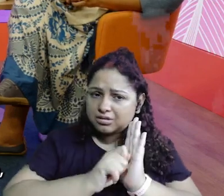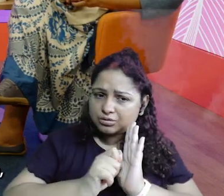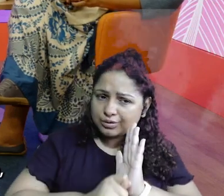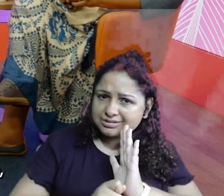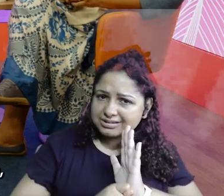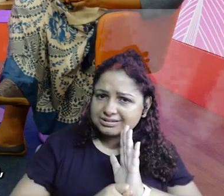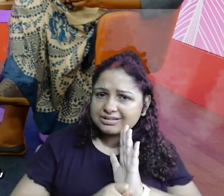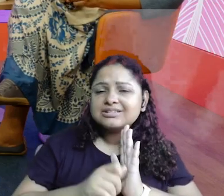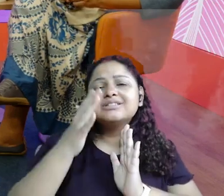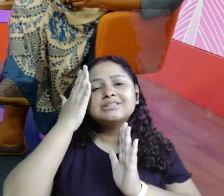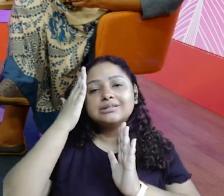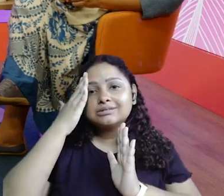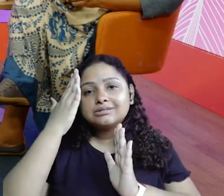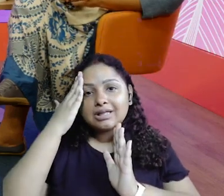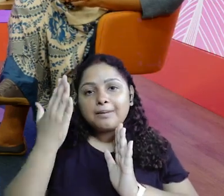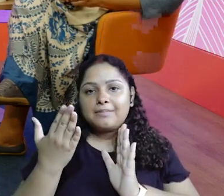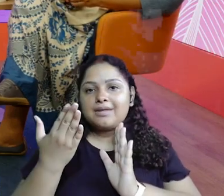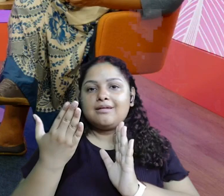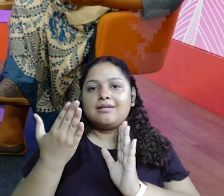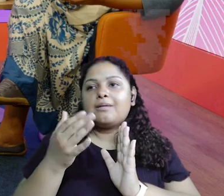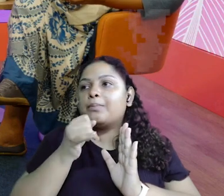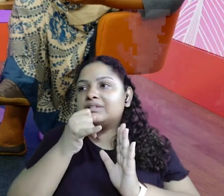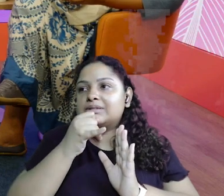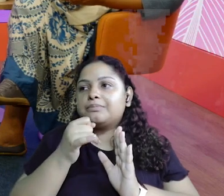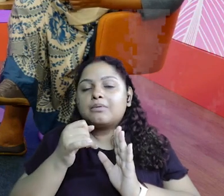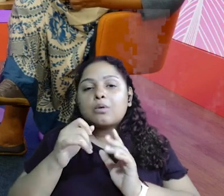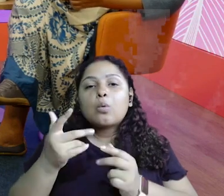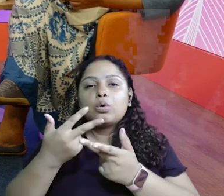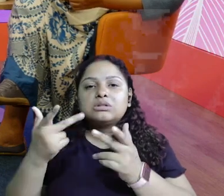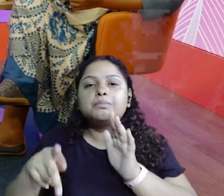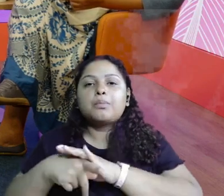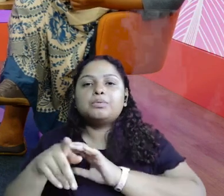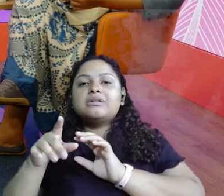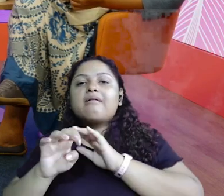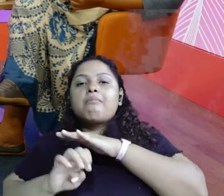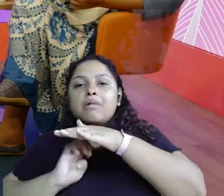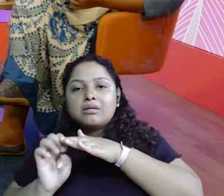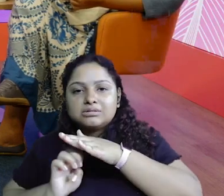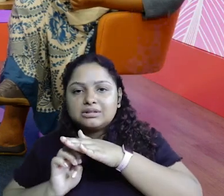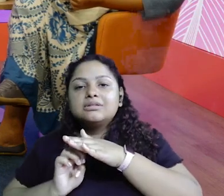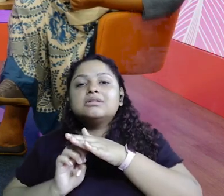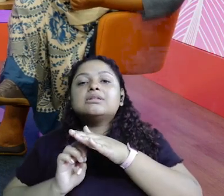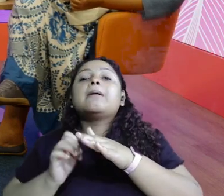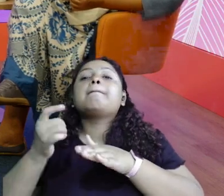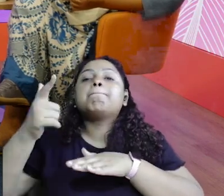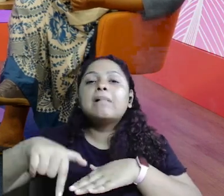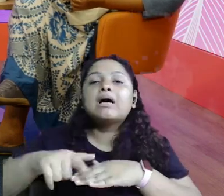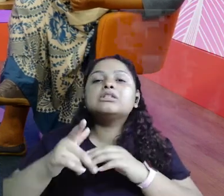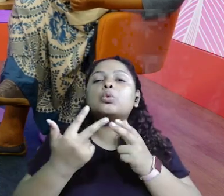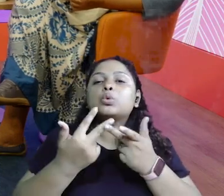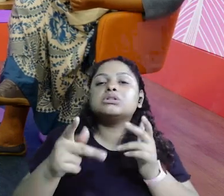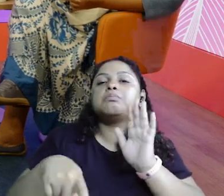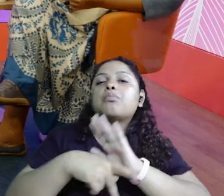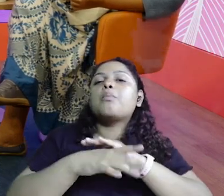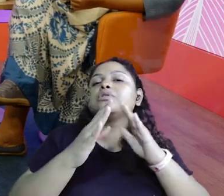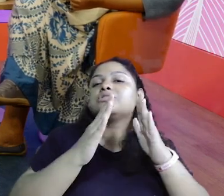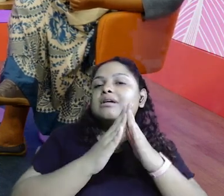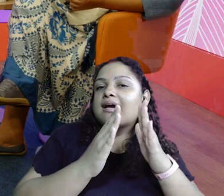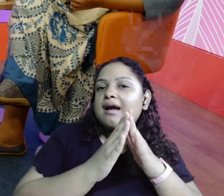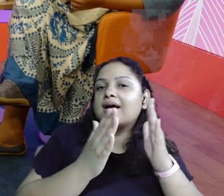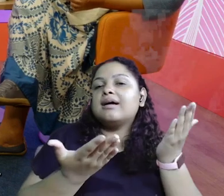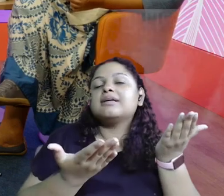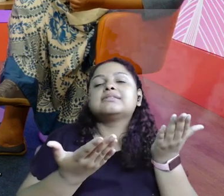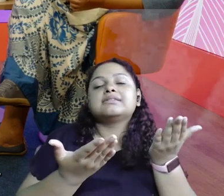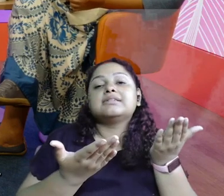negócio, as questões da casa de vocês, no caso da Gabi, do filho da Lili, da Gabi,